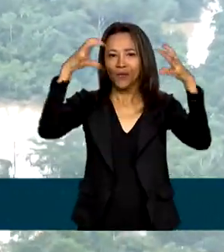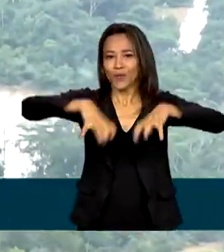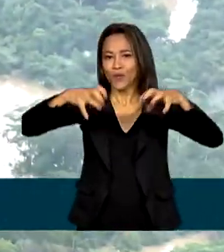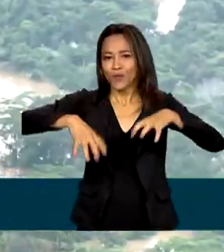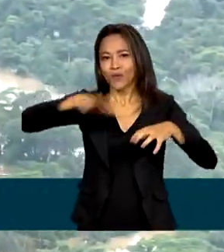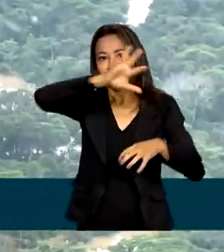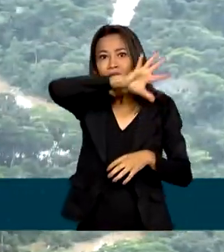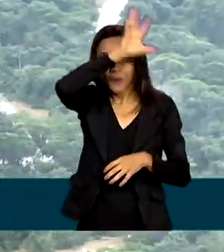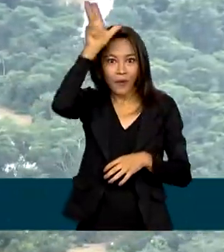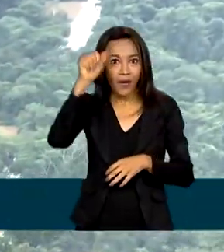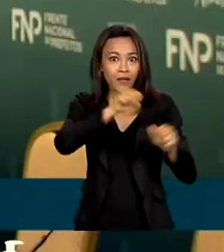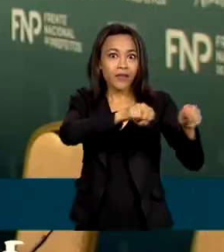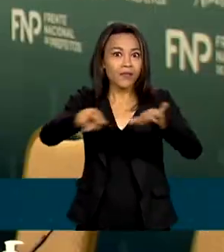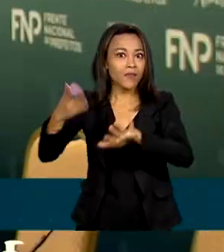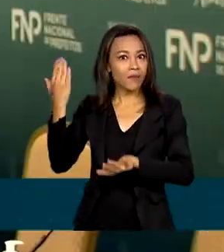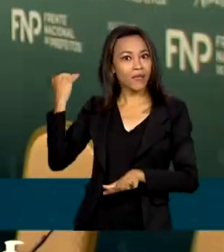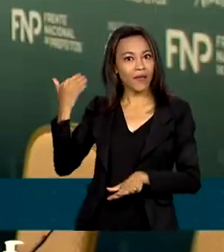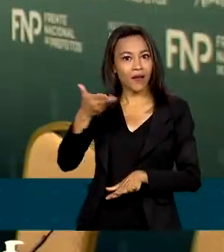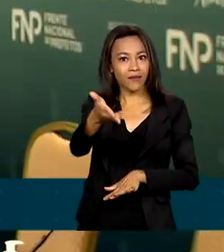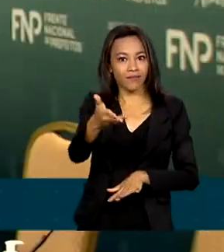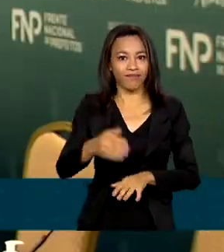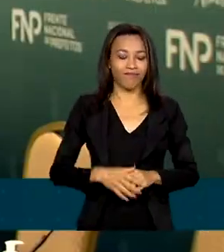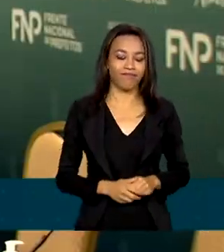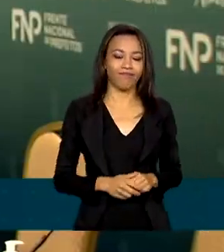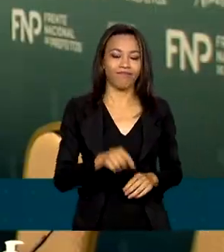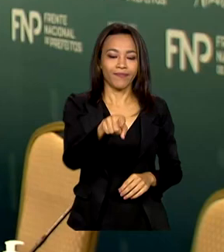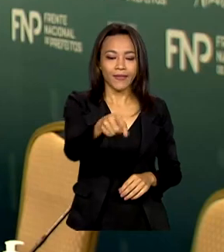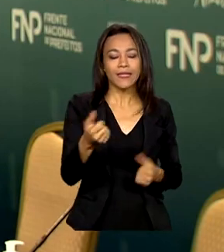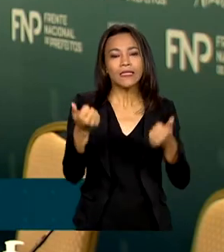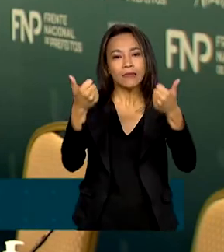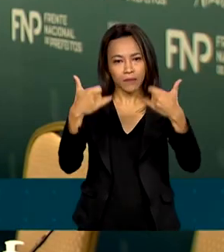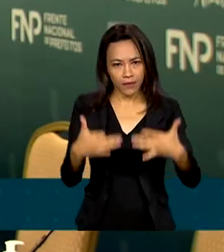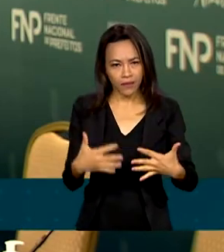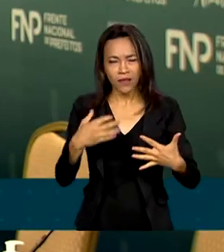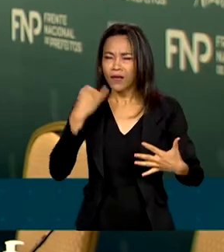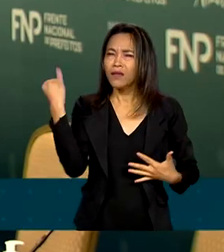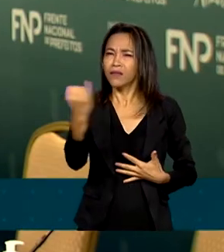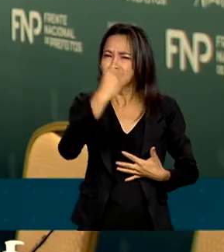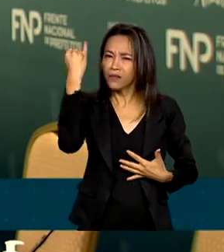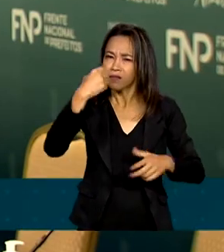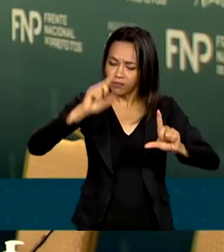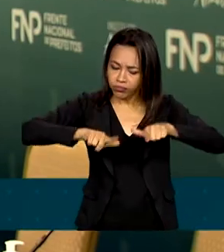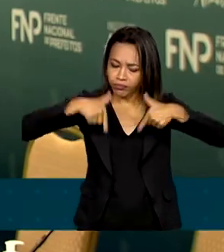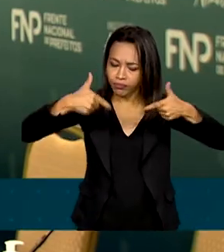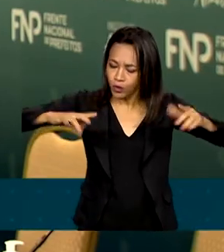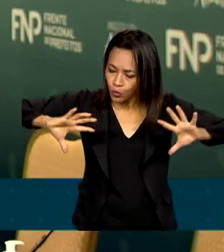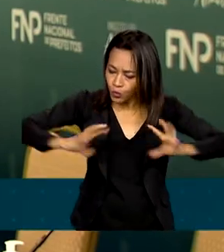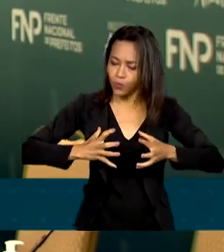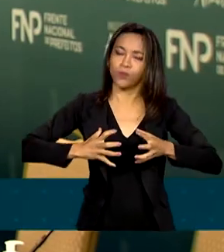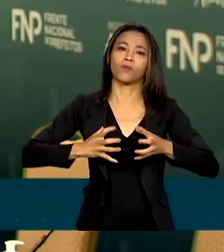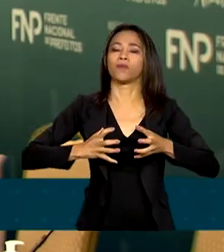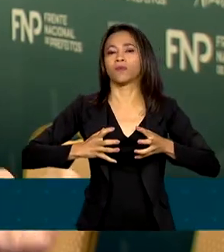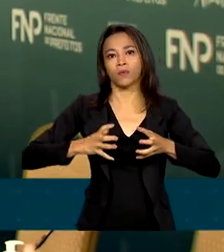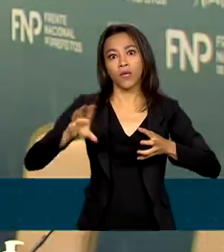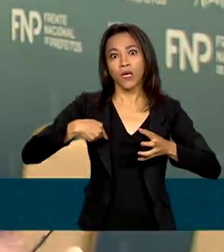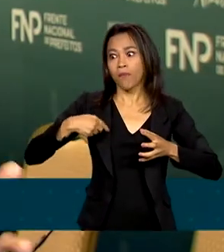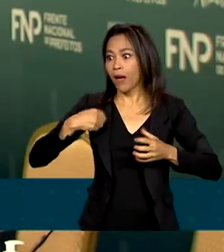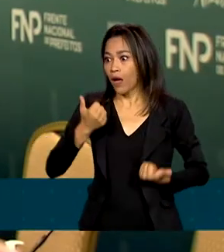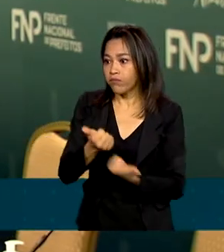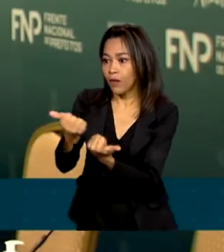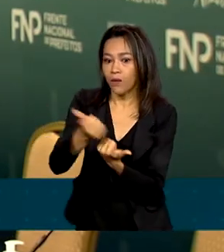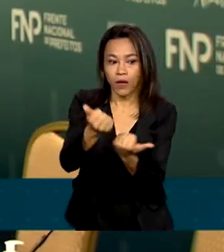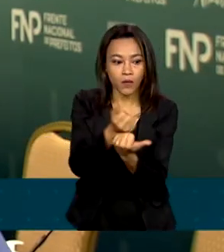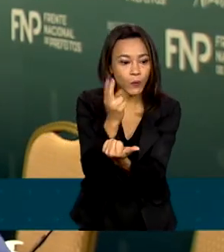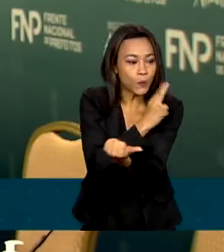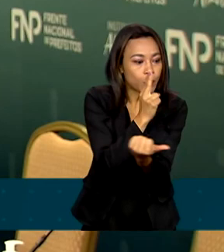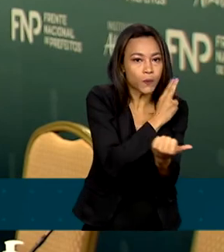Acre na semana passada. É fundamental a gente poder trabalhar conjuntamente tanto na intervenção emergencial, mas